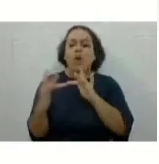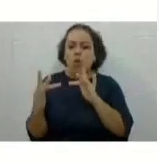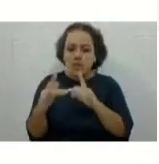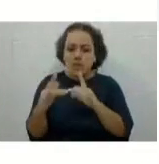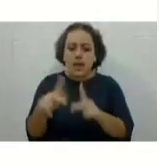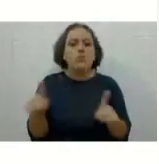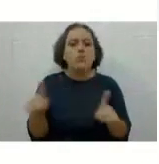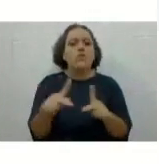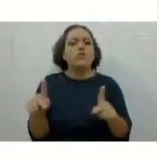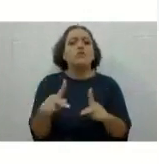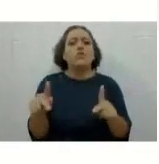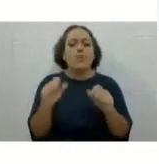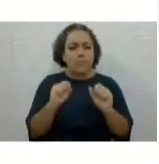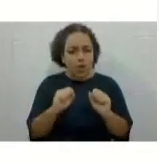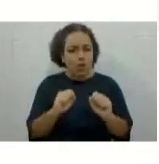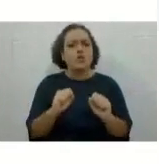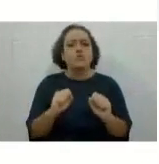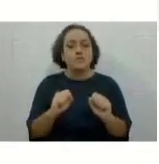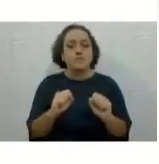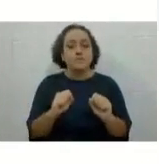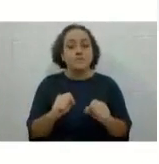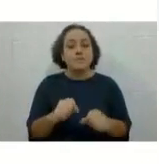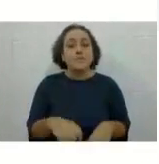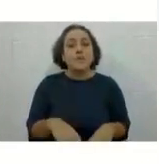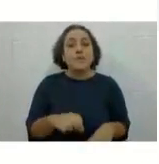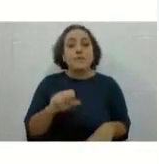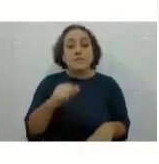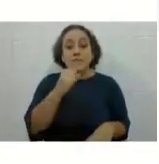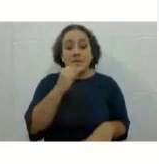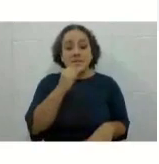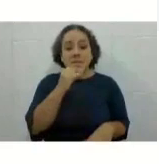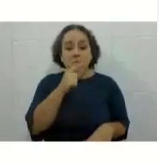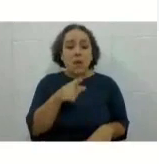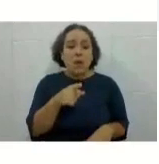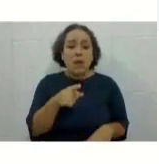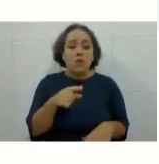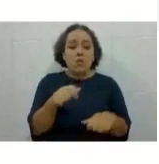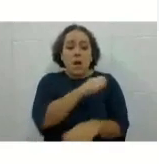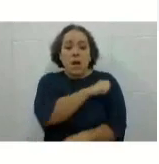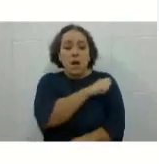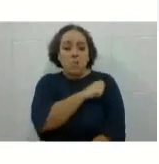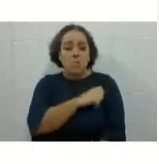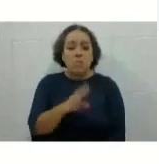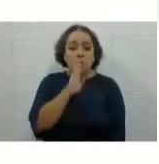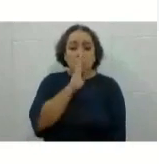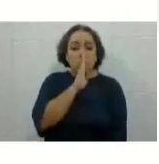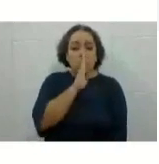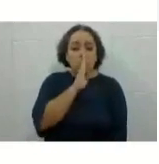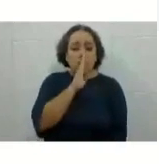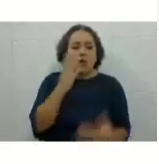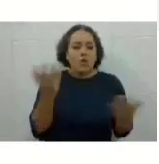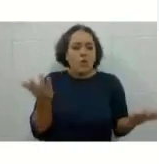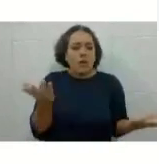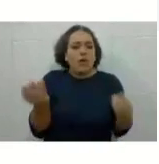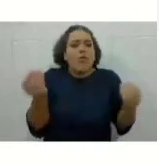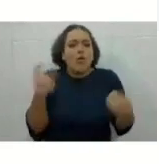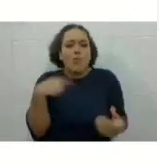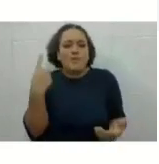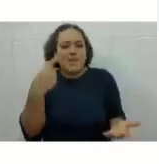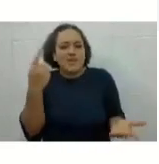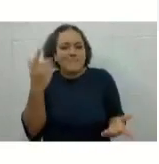Entenderam? Se vocês não falarem, ninguém nunca vai saber que vocês precisam de alguma coisa, né? Então,